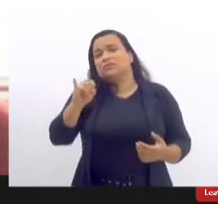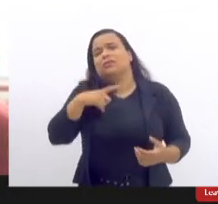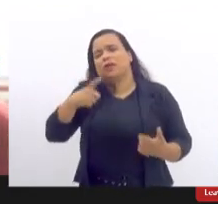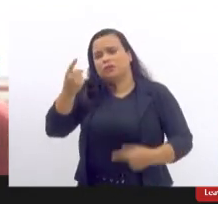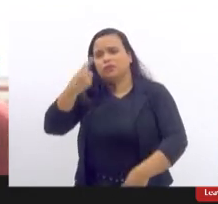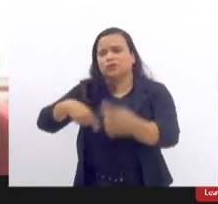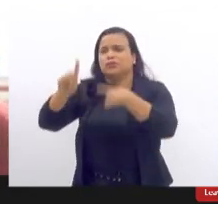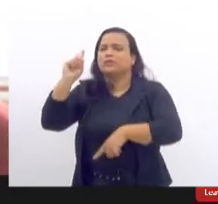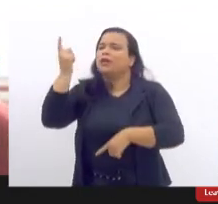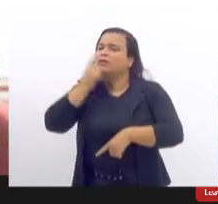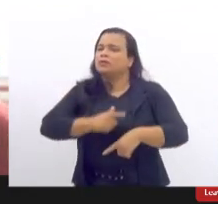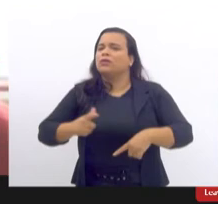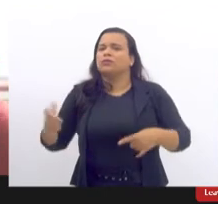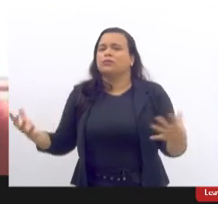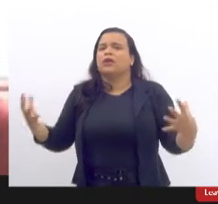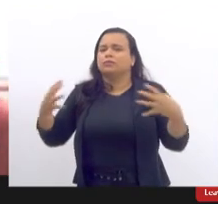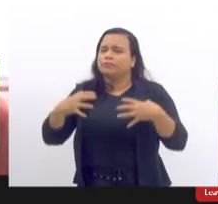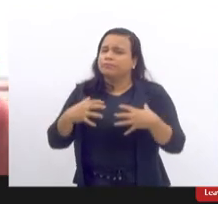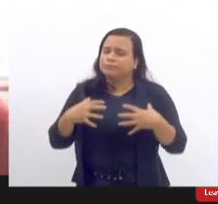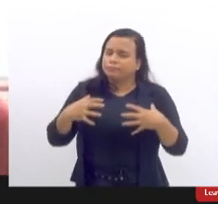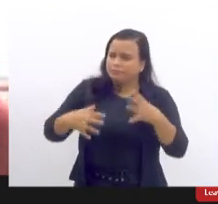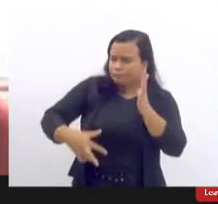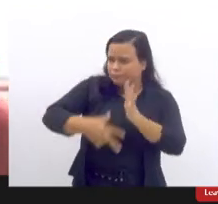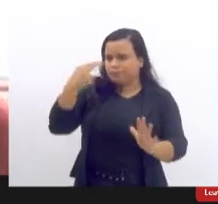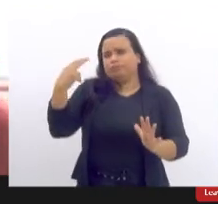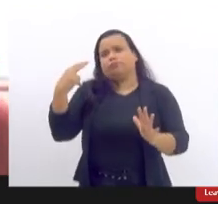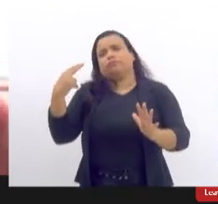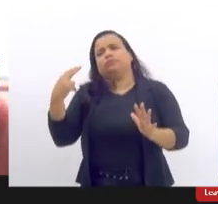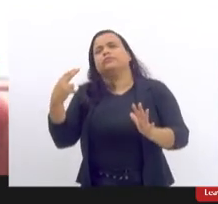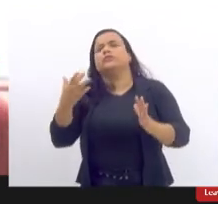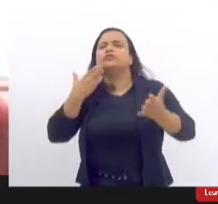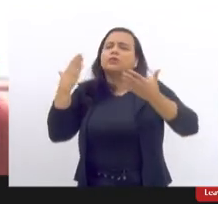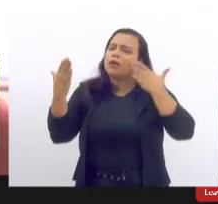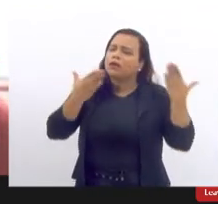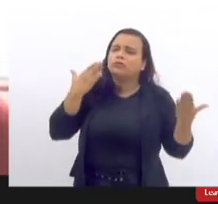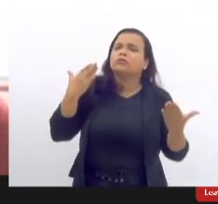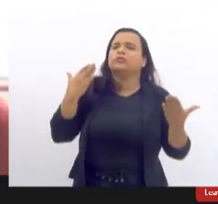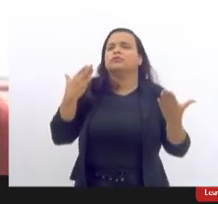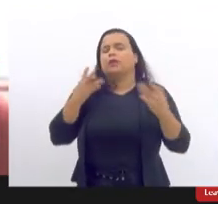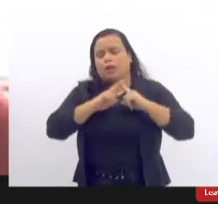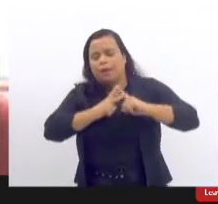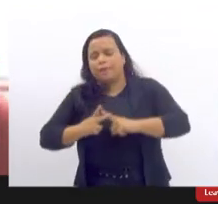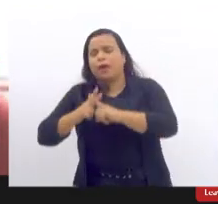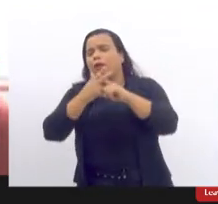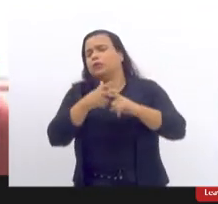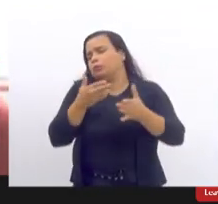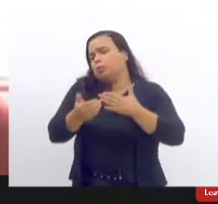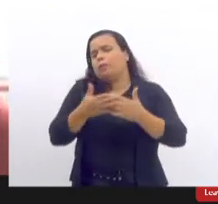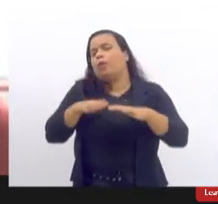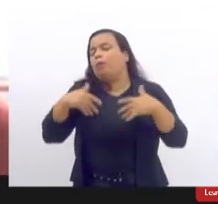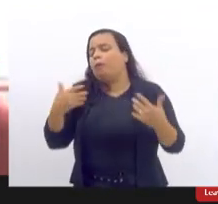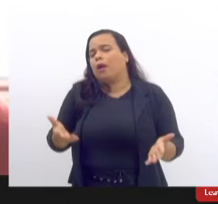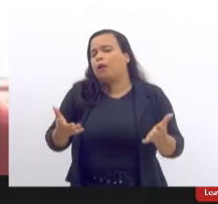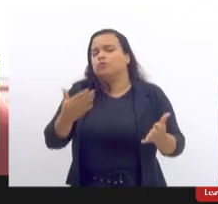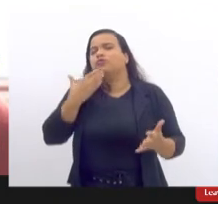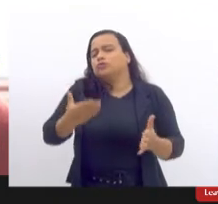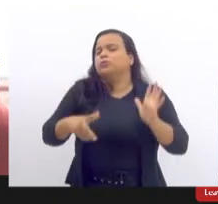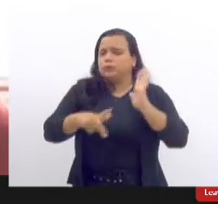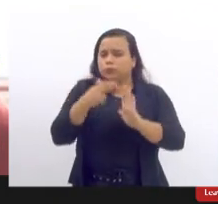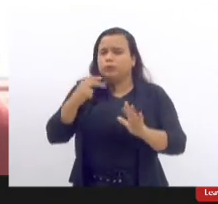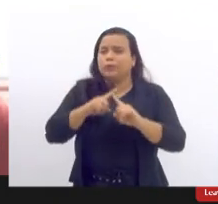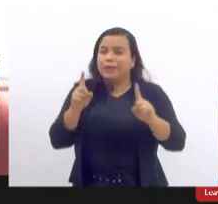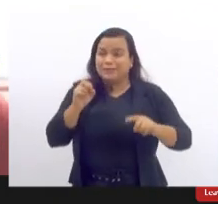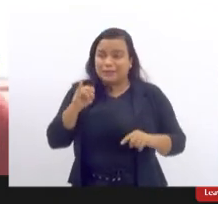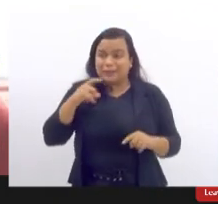na cirurgia plástica seja a cirurgia estética ou a cirurgia reparadora mas a partir do momento que há um efeito